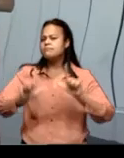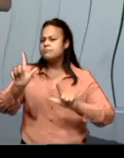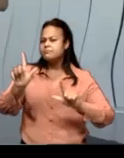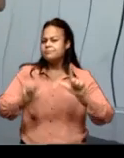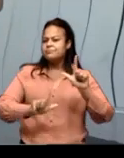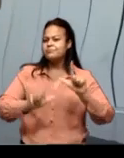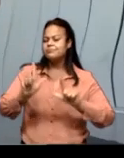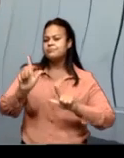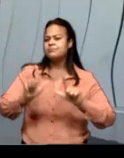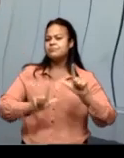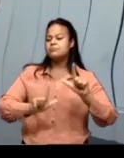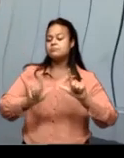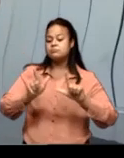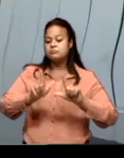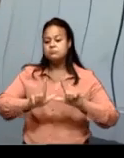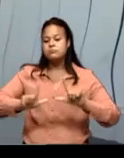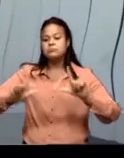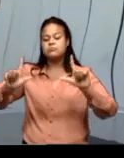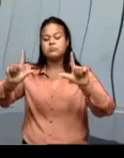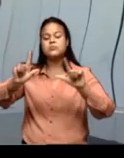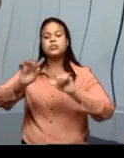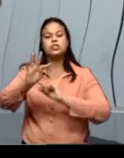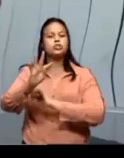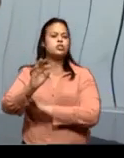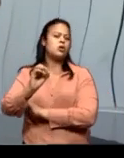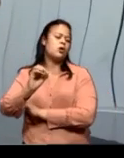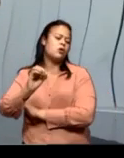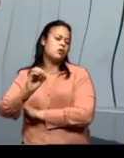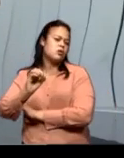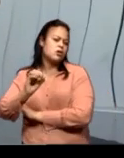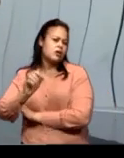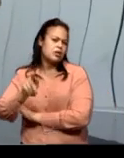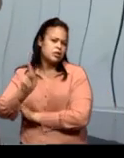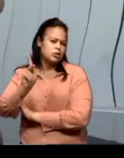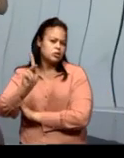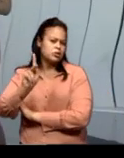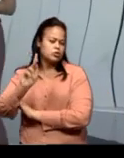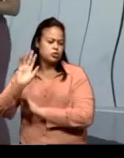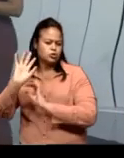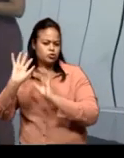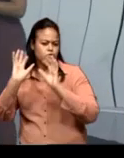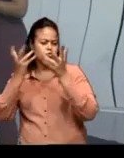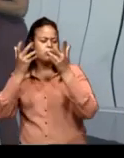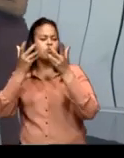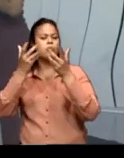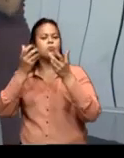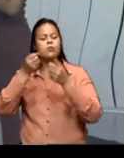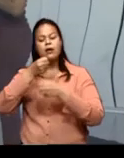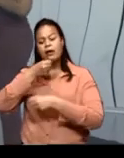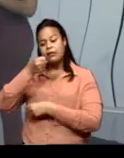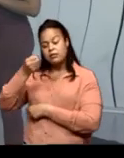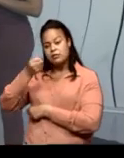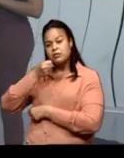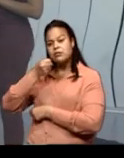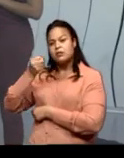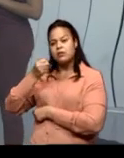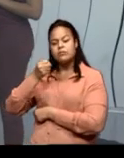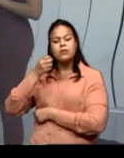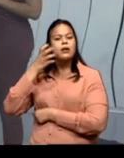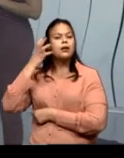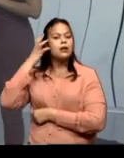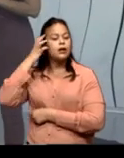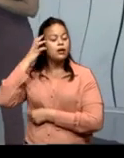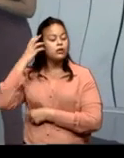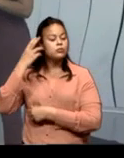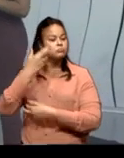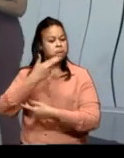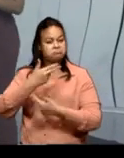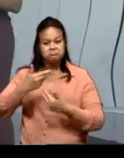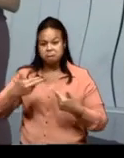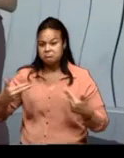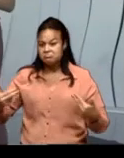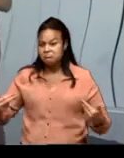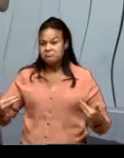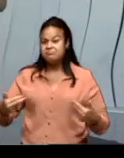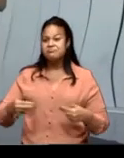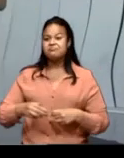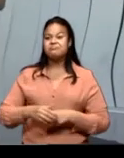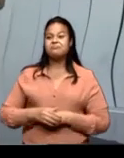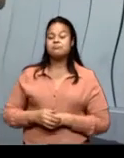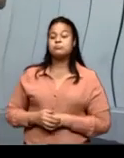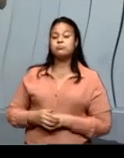Aqueles programas de talk show são programas de entrevista, ok? Rádio, entre outros. Então,